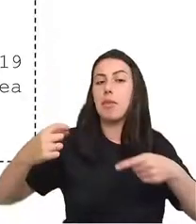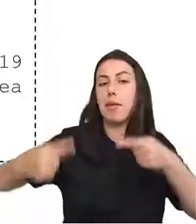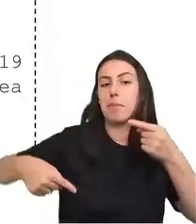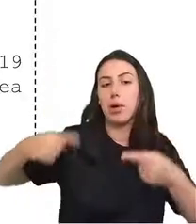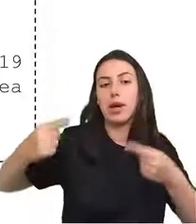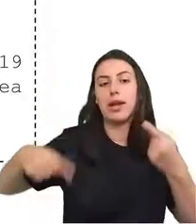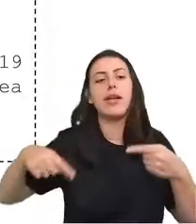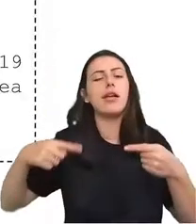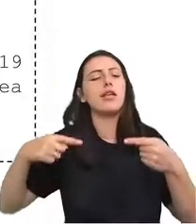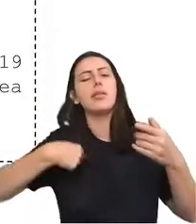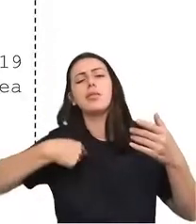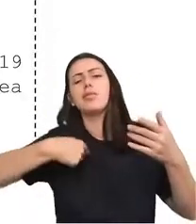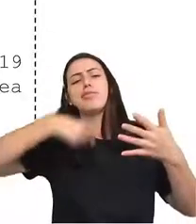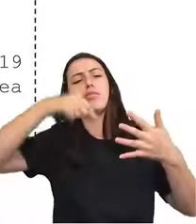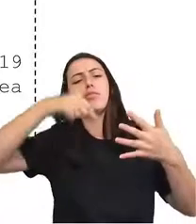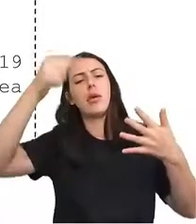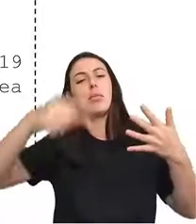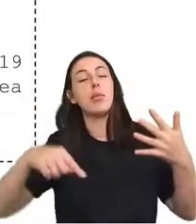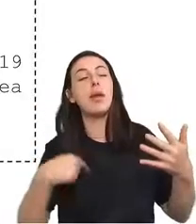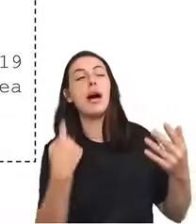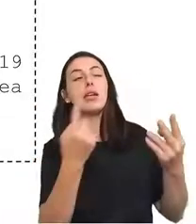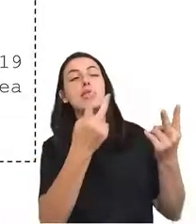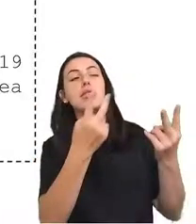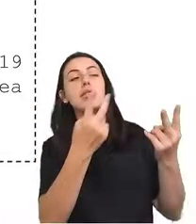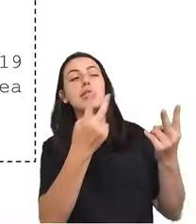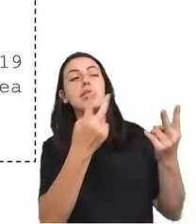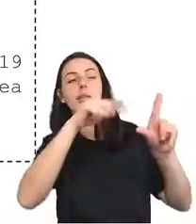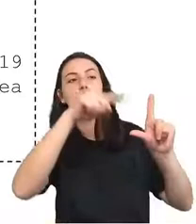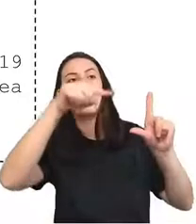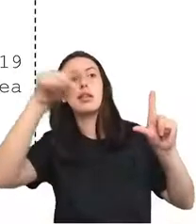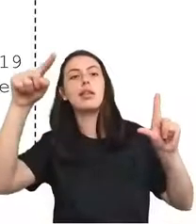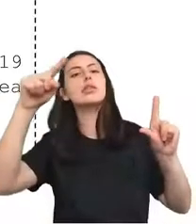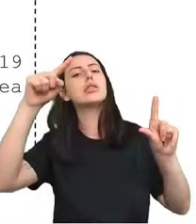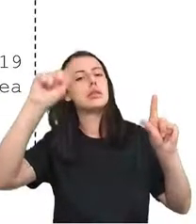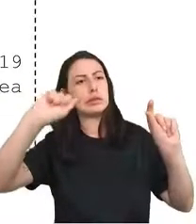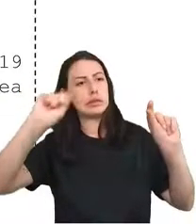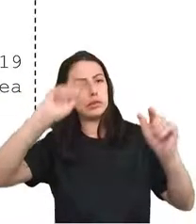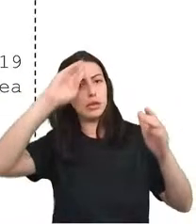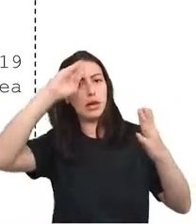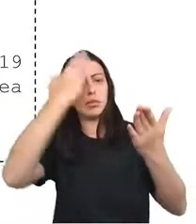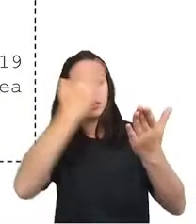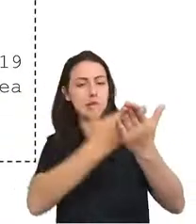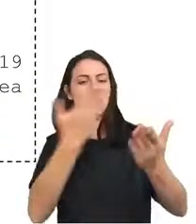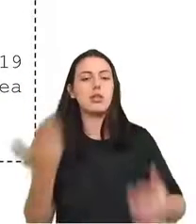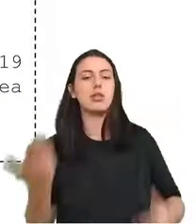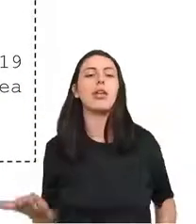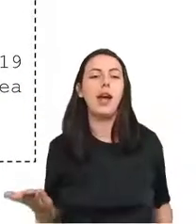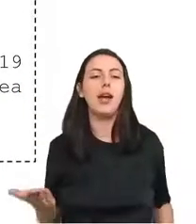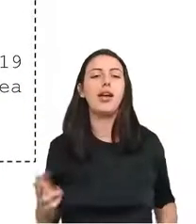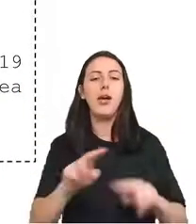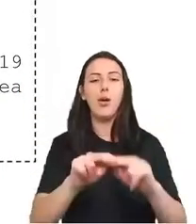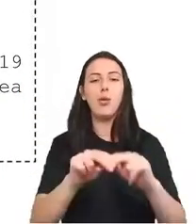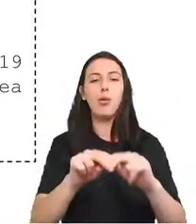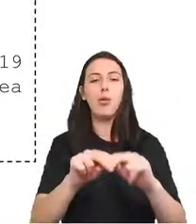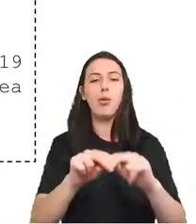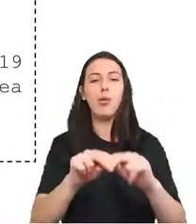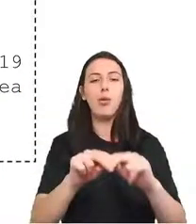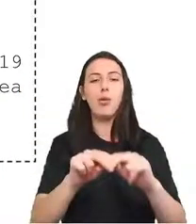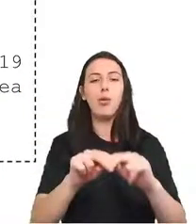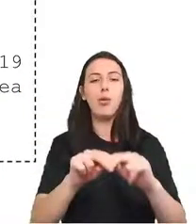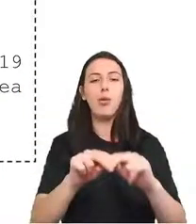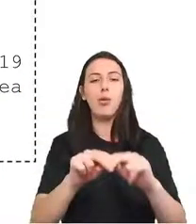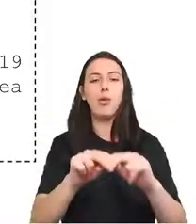que tinham estatísticas confiáveis, que a gente confiava, mais ou menos. Então, esse modelo resultou em uma previsão do excesso de mortes com intervalo de